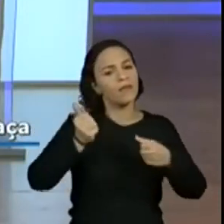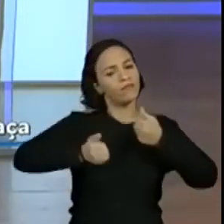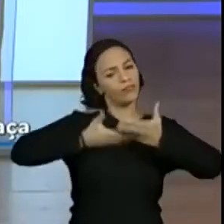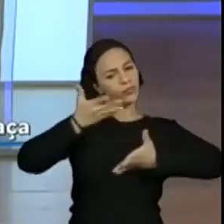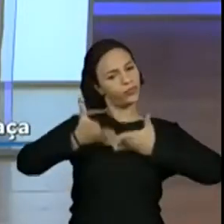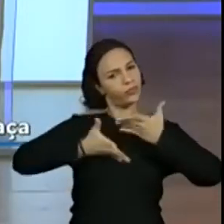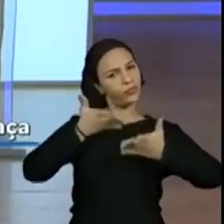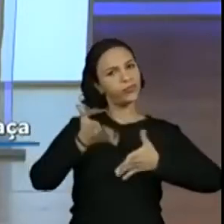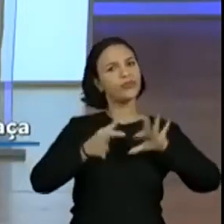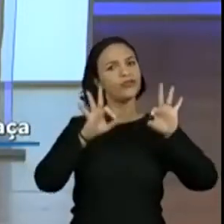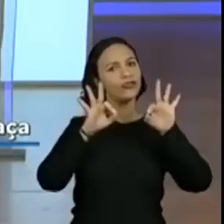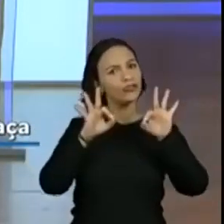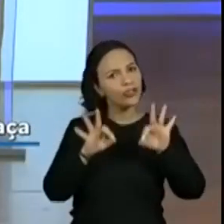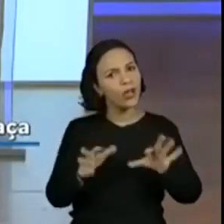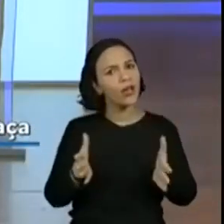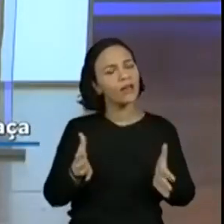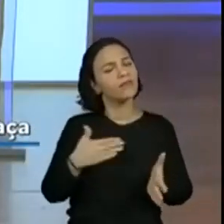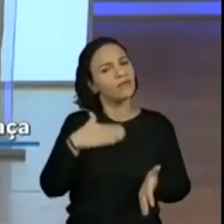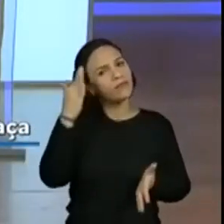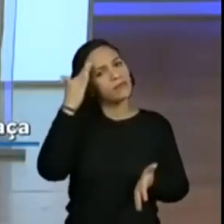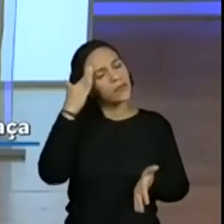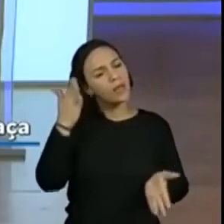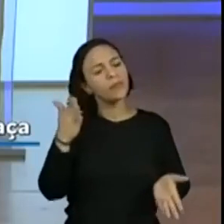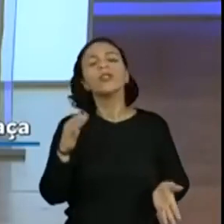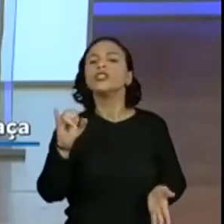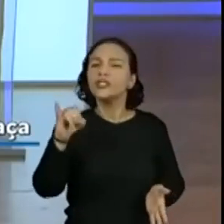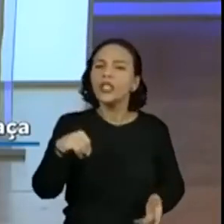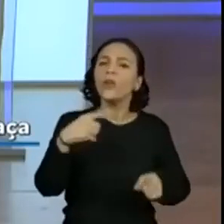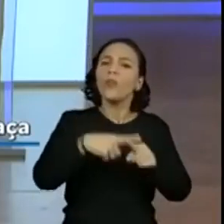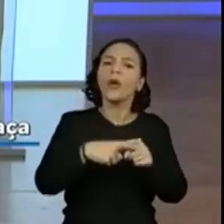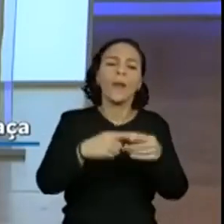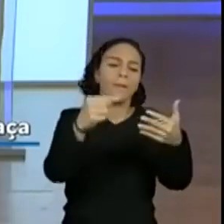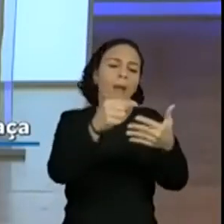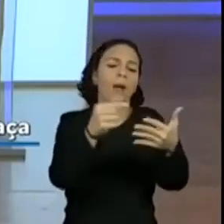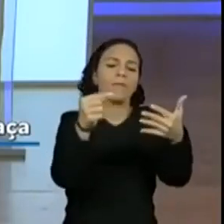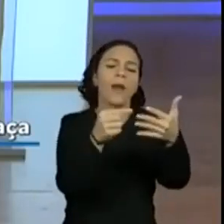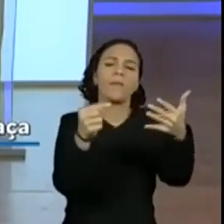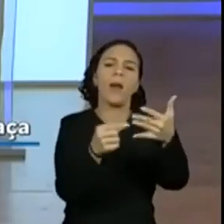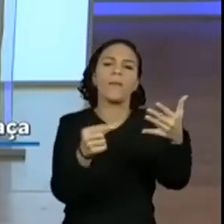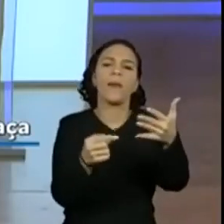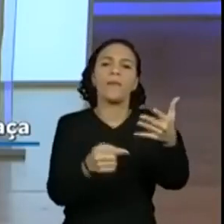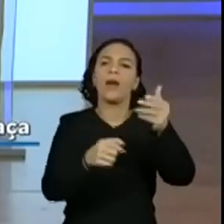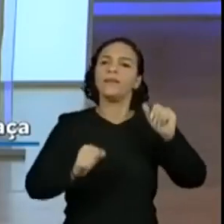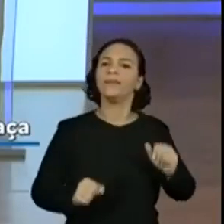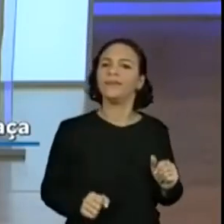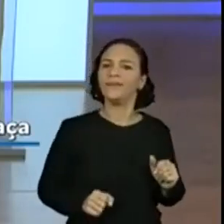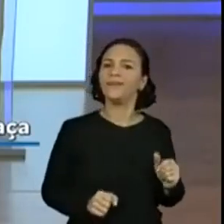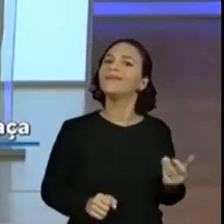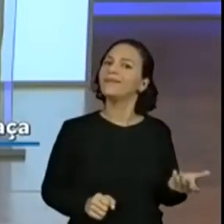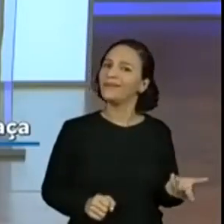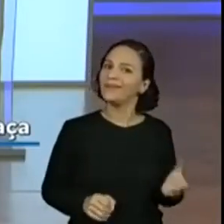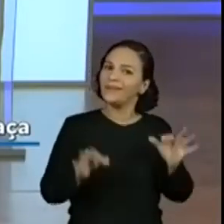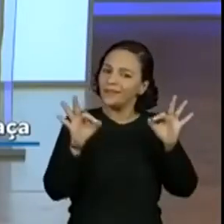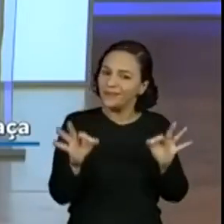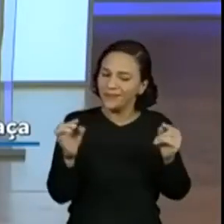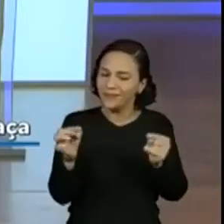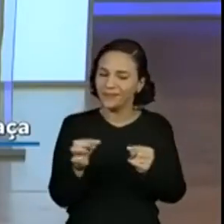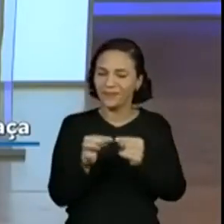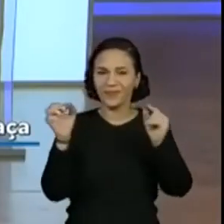aí já tem um repertório maior para falar, né? Sim, por causa disso, disso e disso. Ah lá, porque doze